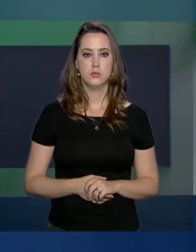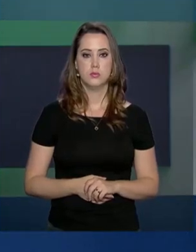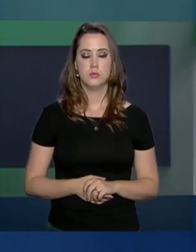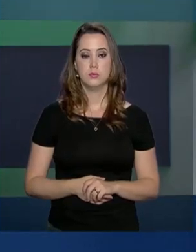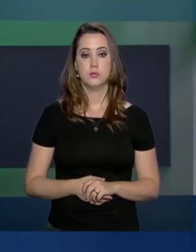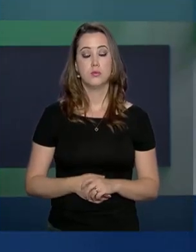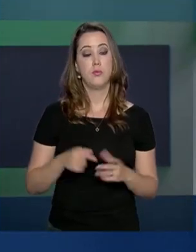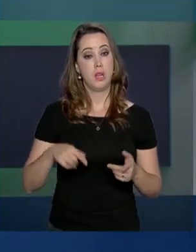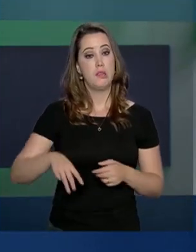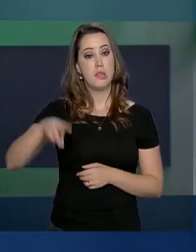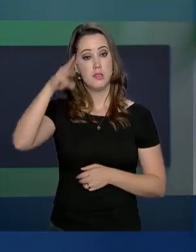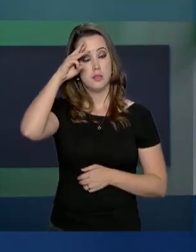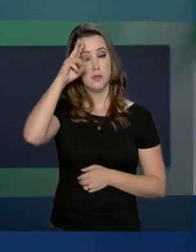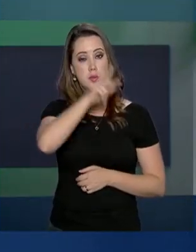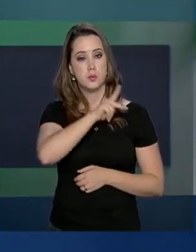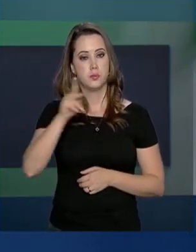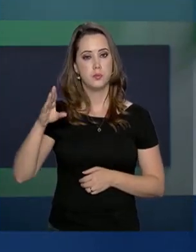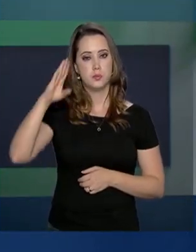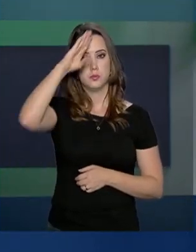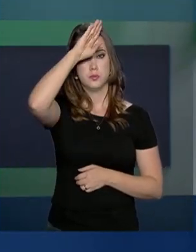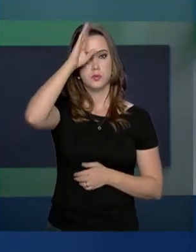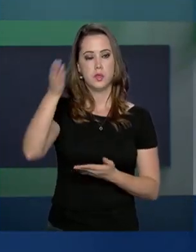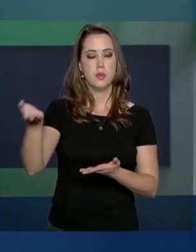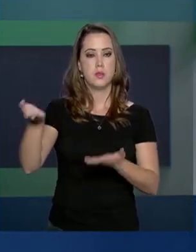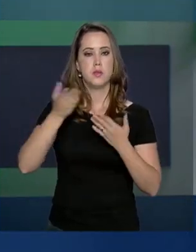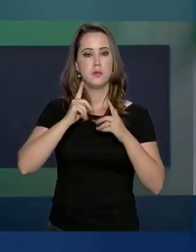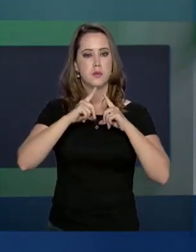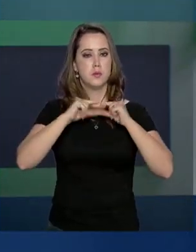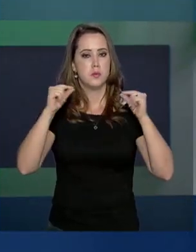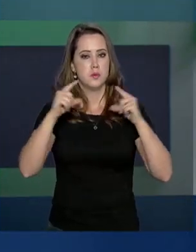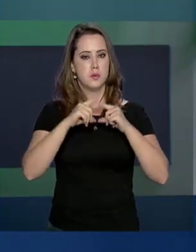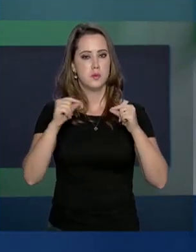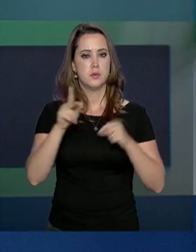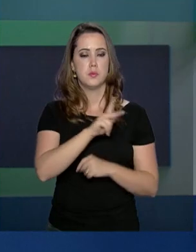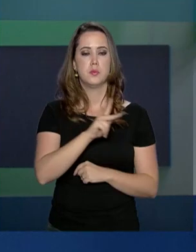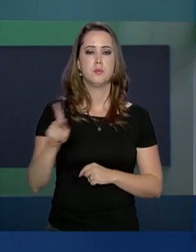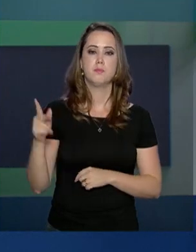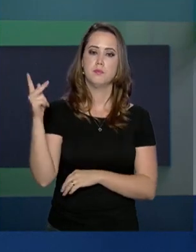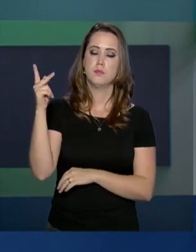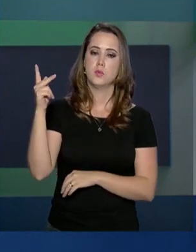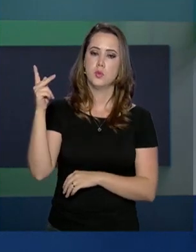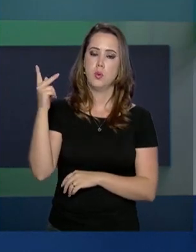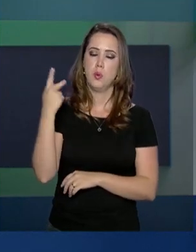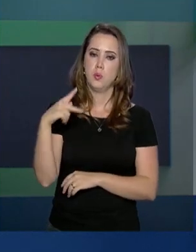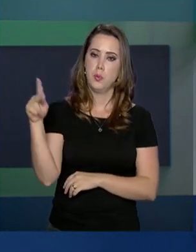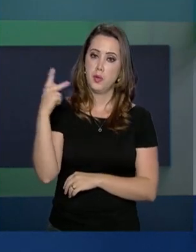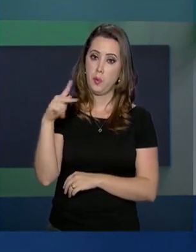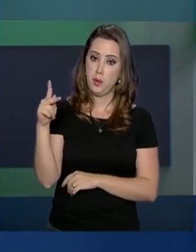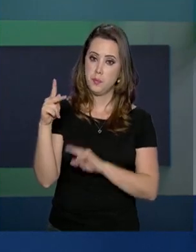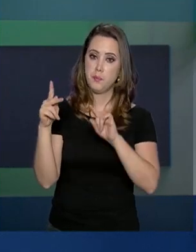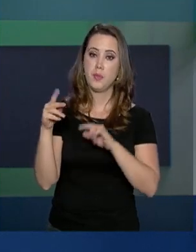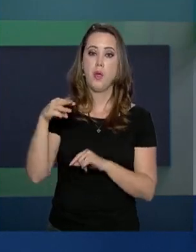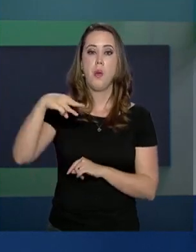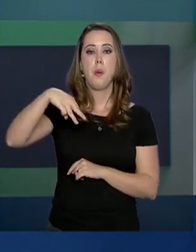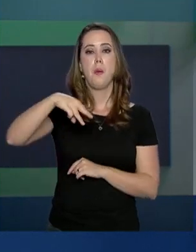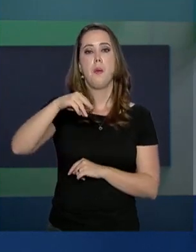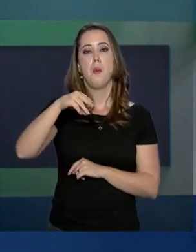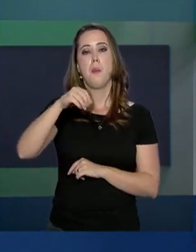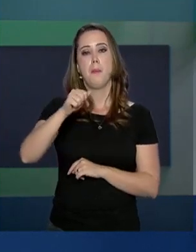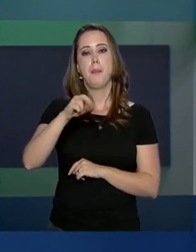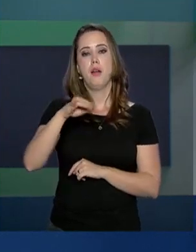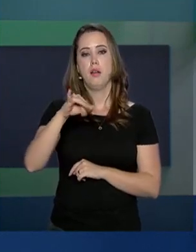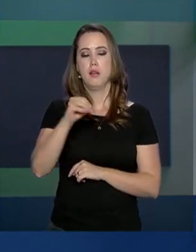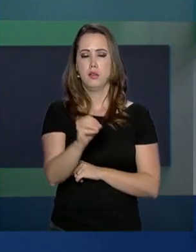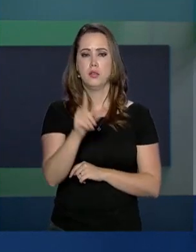E nesta terça-feira, o presidente Jair Bolsonaro recebe em Brasília o presidente do Paraguai. Mário Abdu